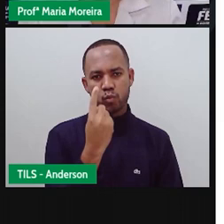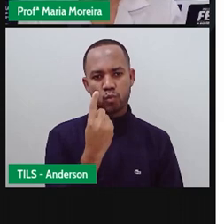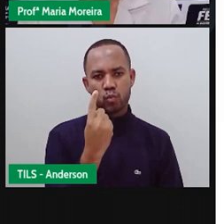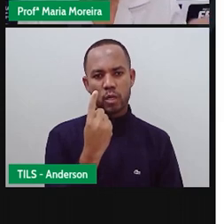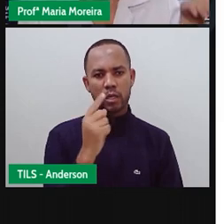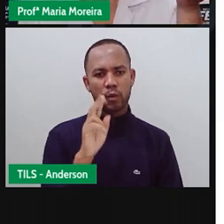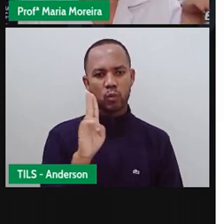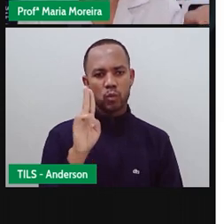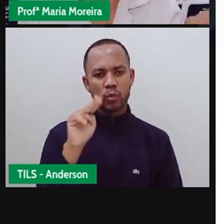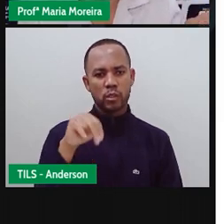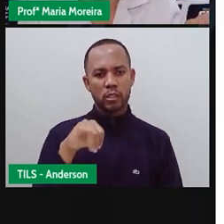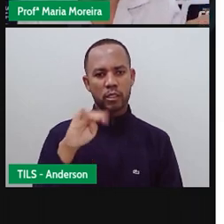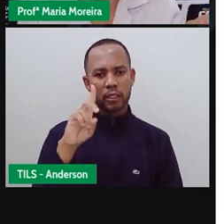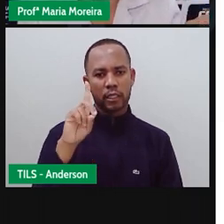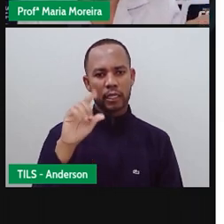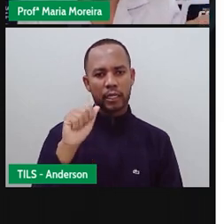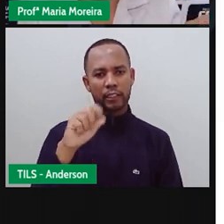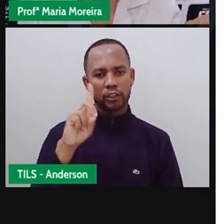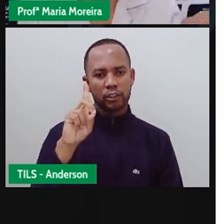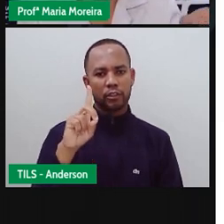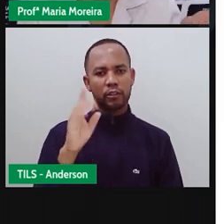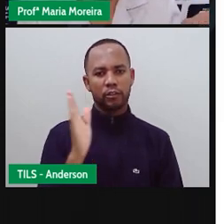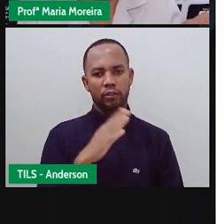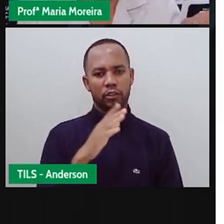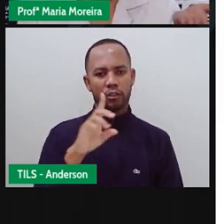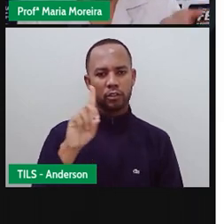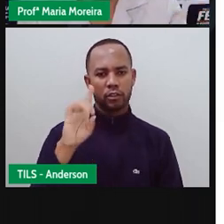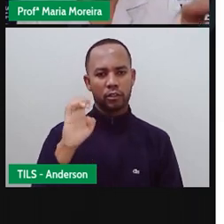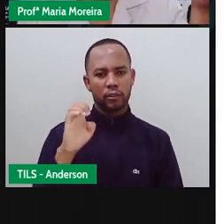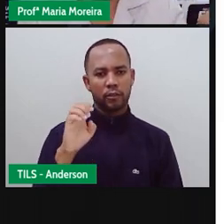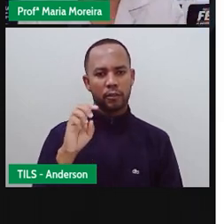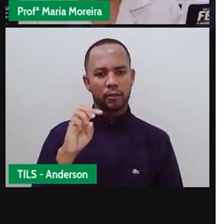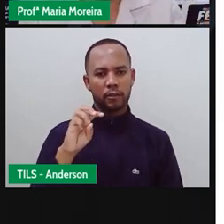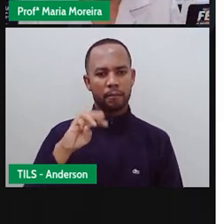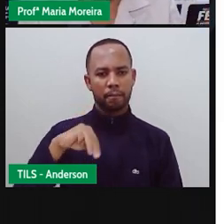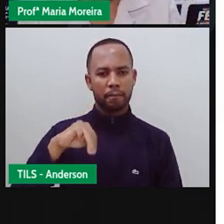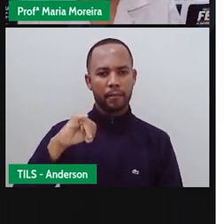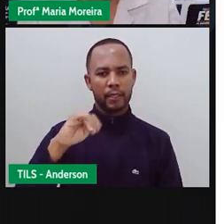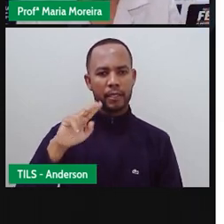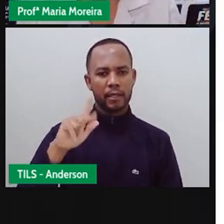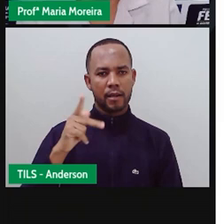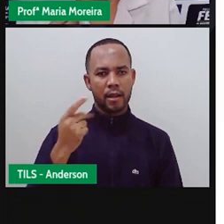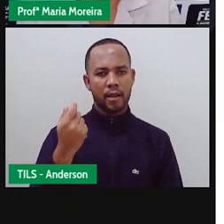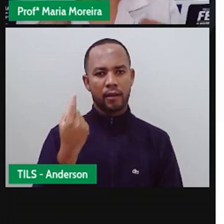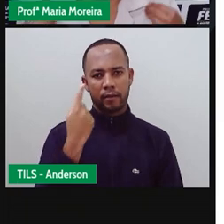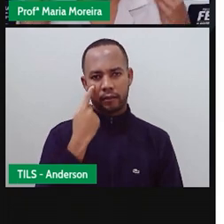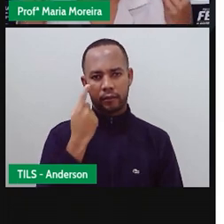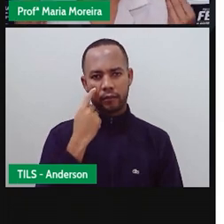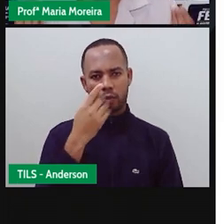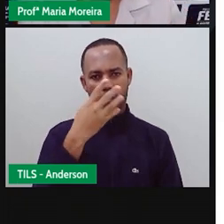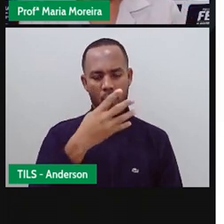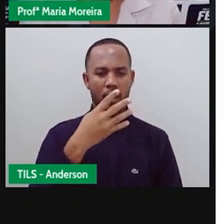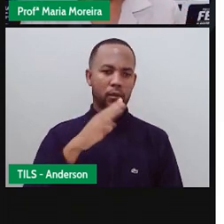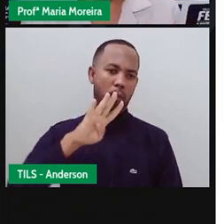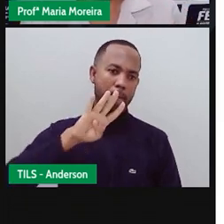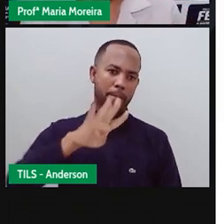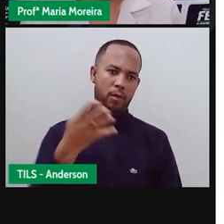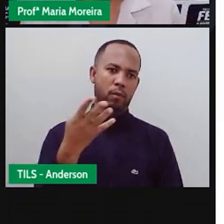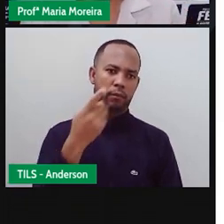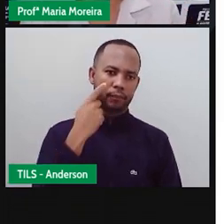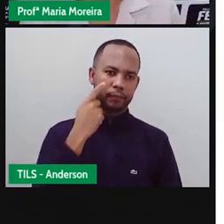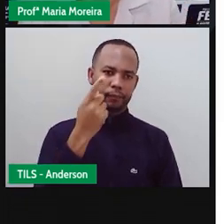a mil Quantas unidades, né? Quantas centenas cabem aí em unidades de milhar? Cabem 10,